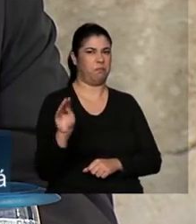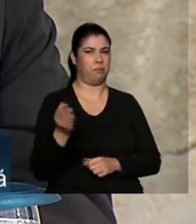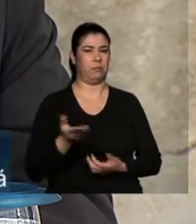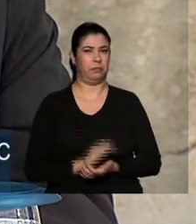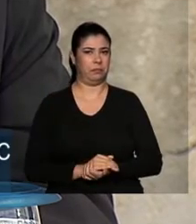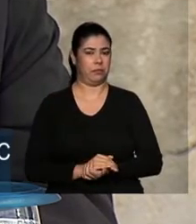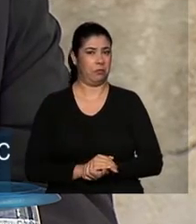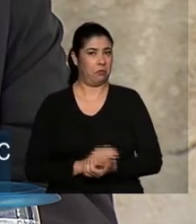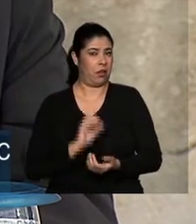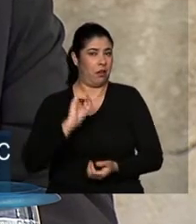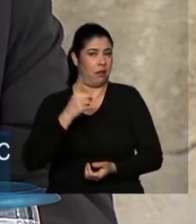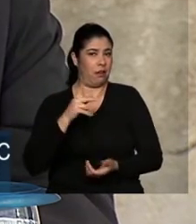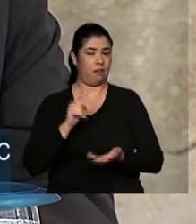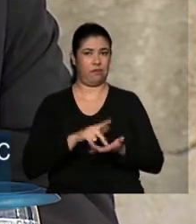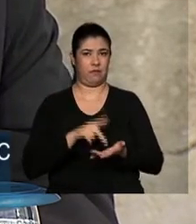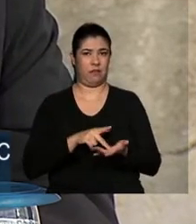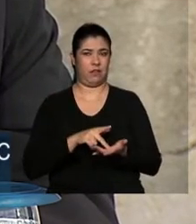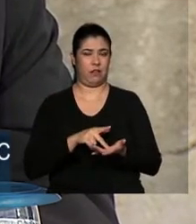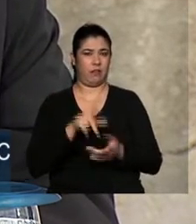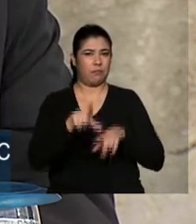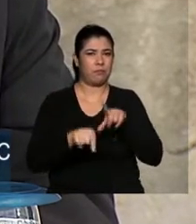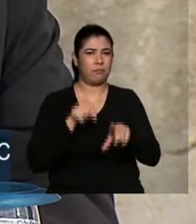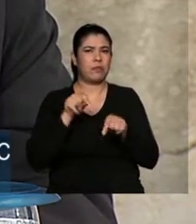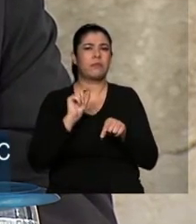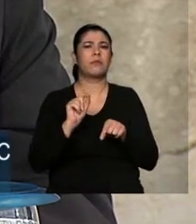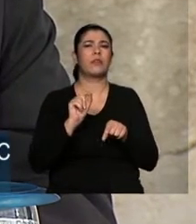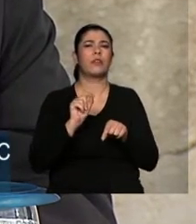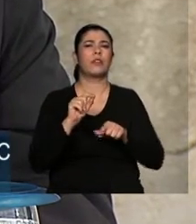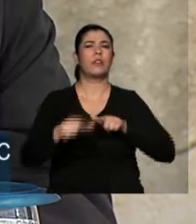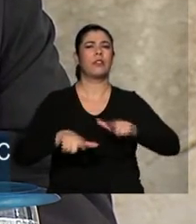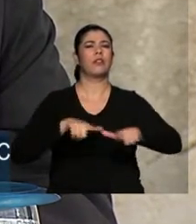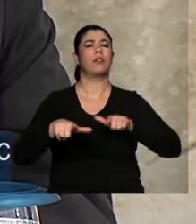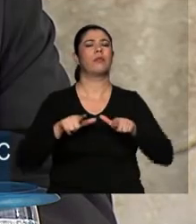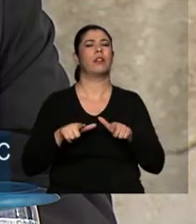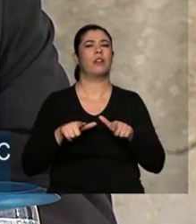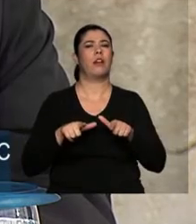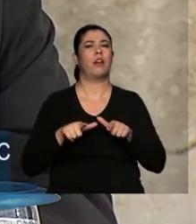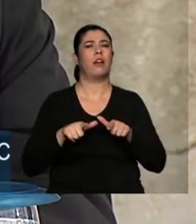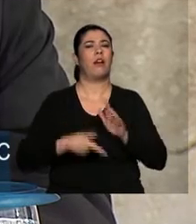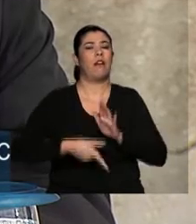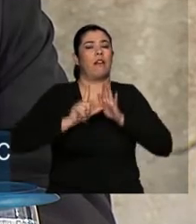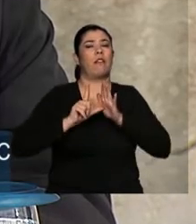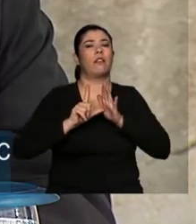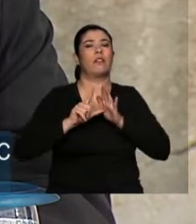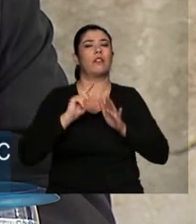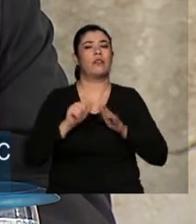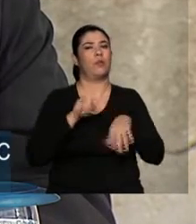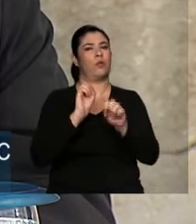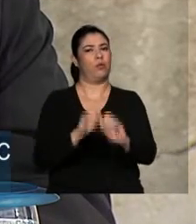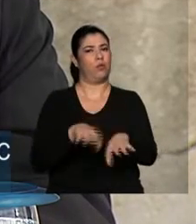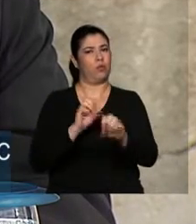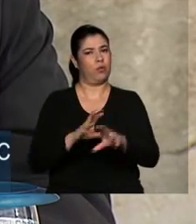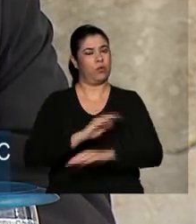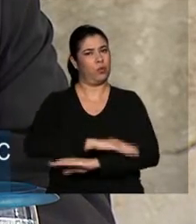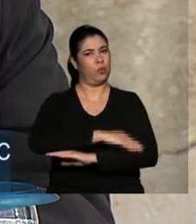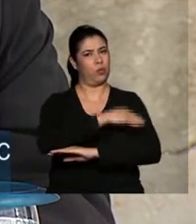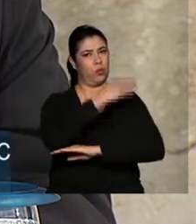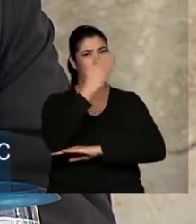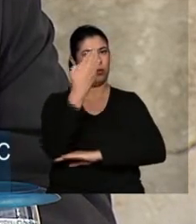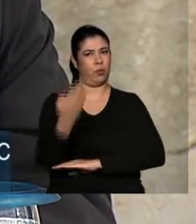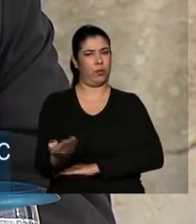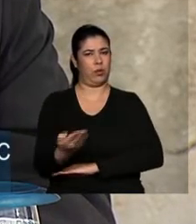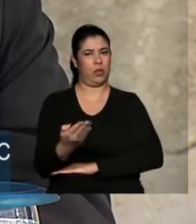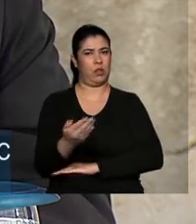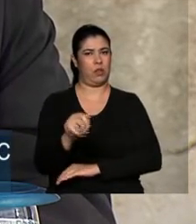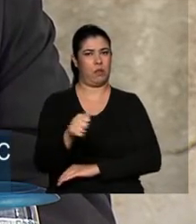É claro que preferível ao trabalho é o ensino em tempo integral e de qualidade. Sem